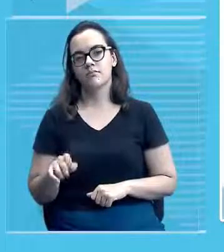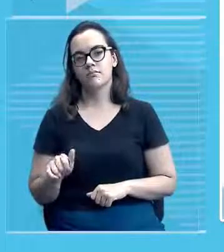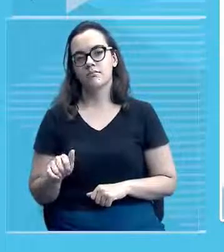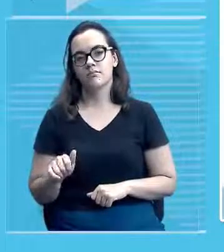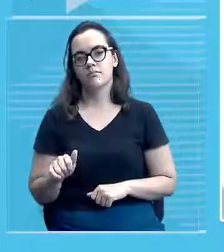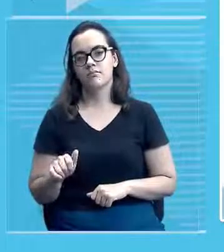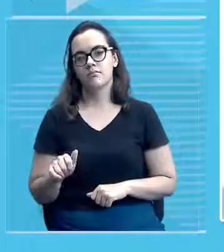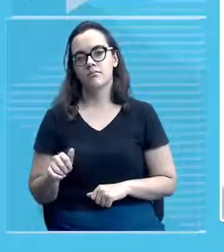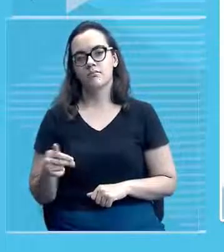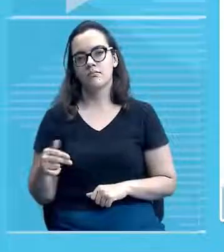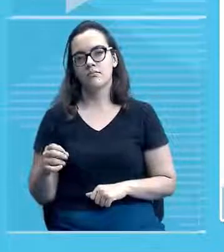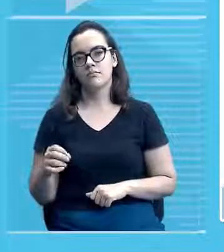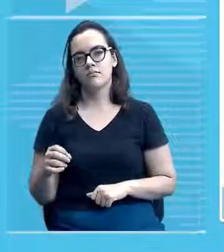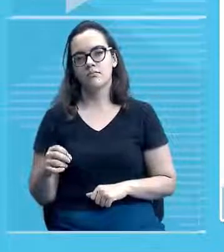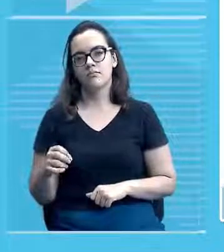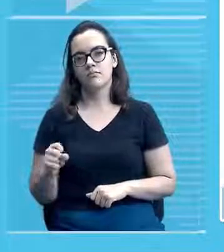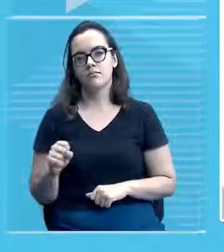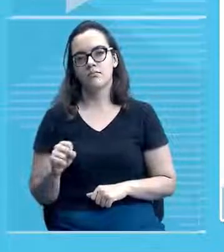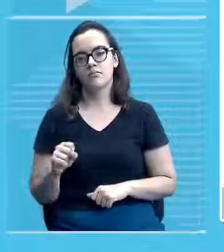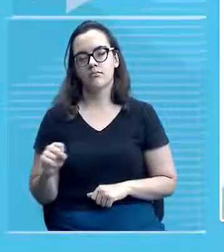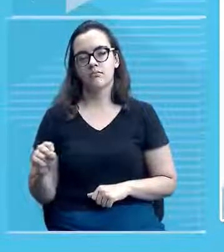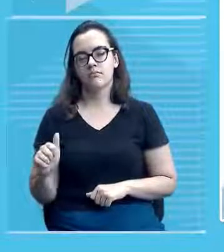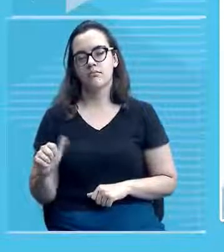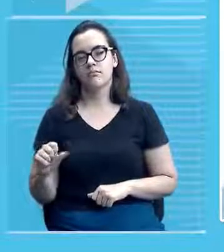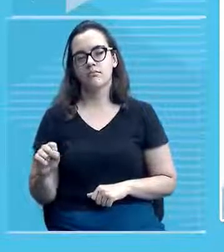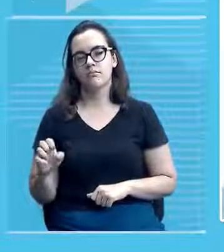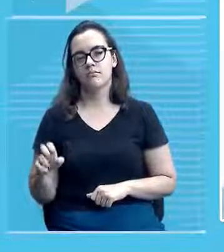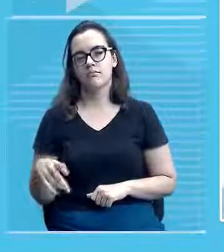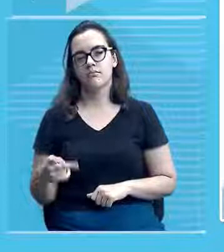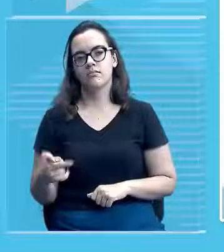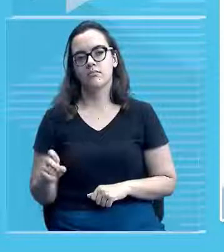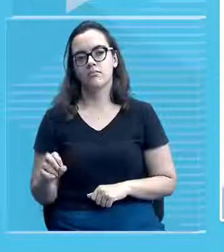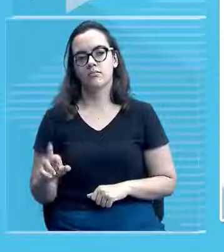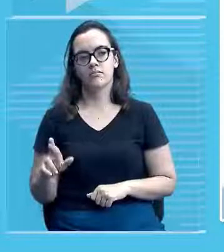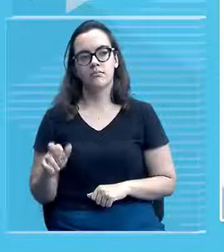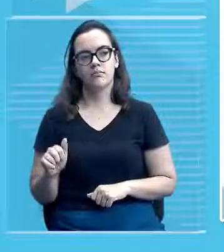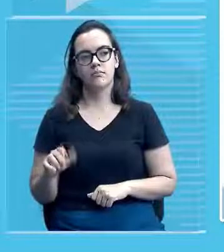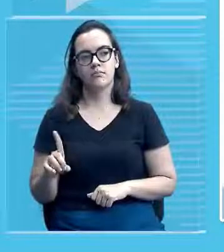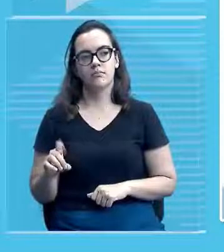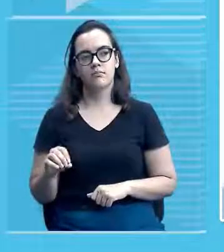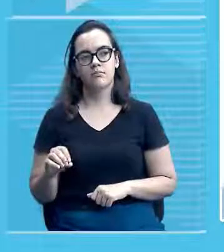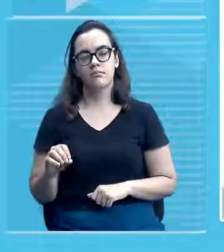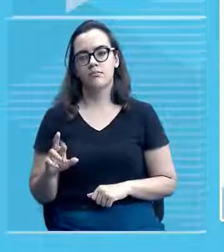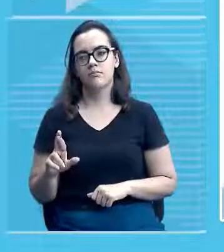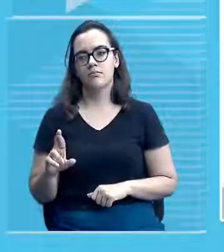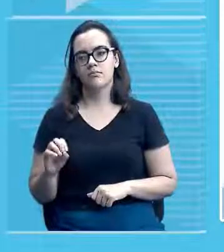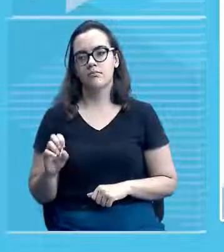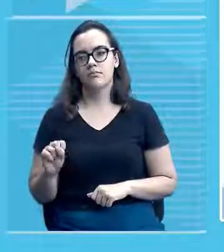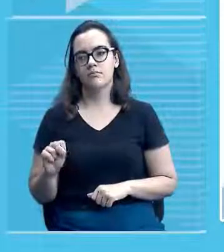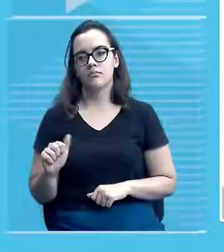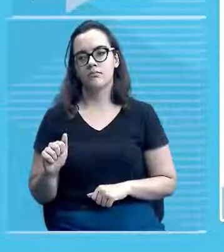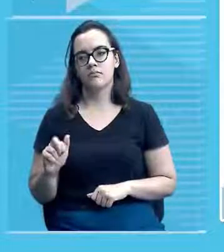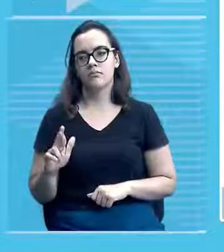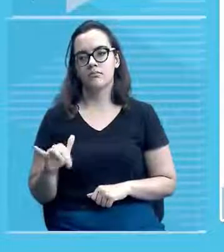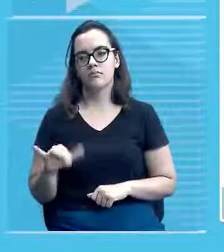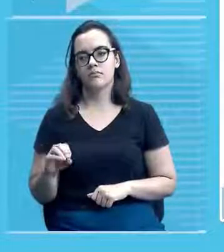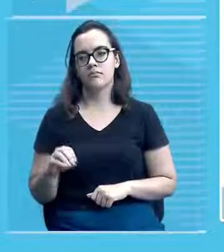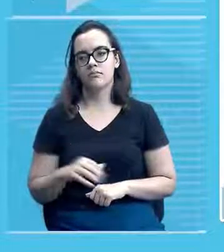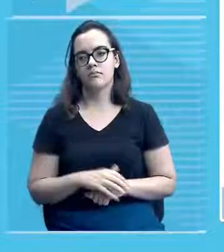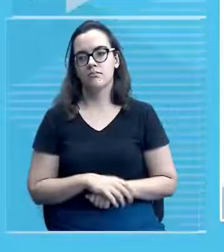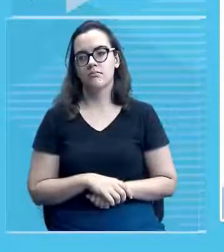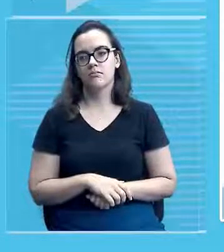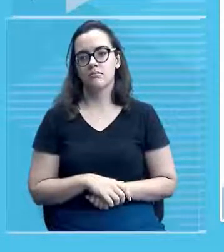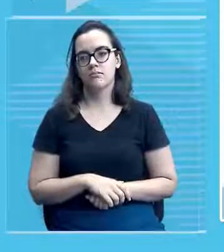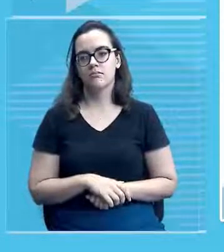Que é uma das imagens aí, é uma das construções, um dos é... um